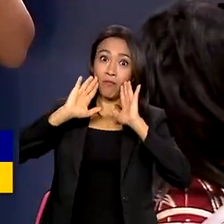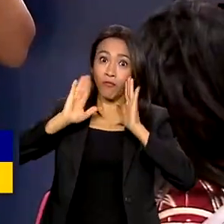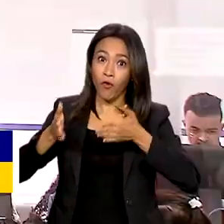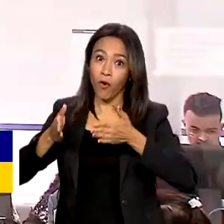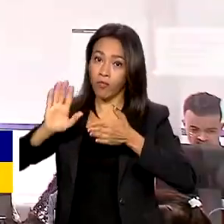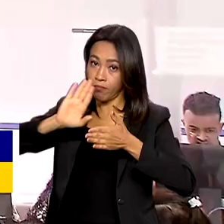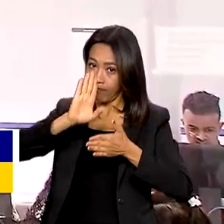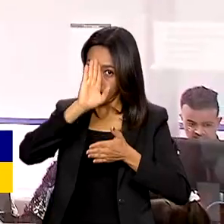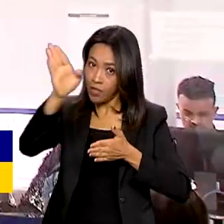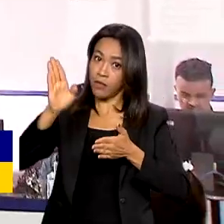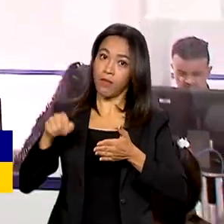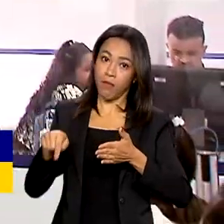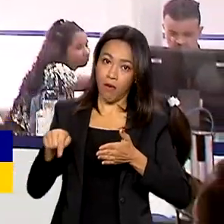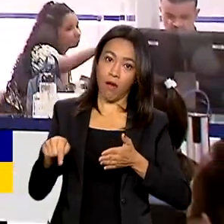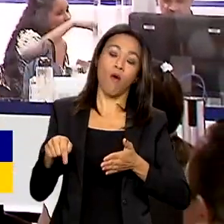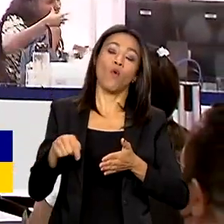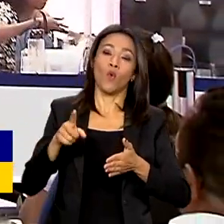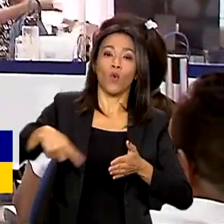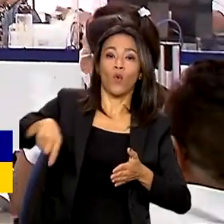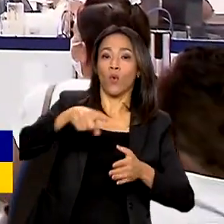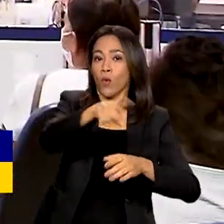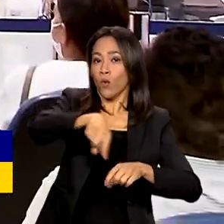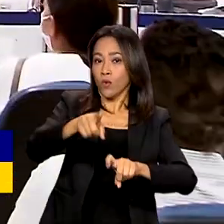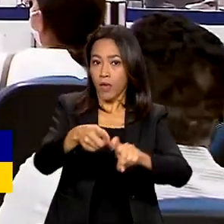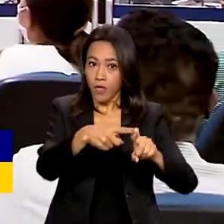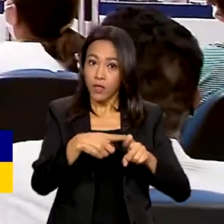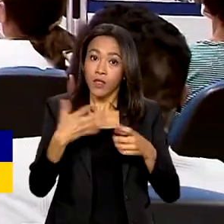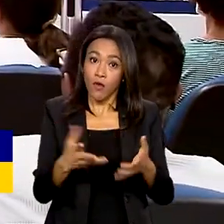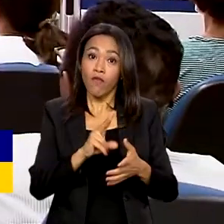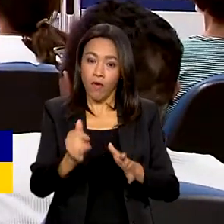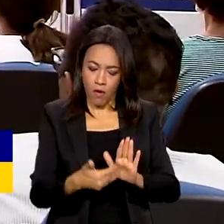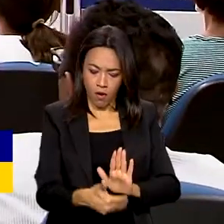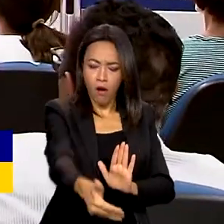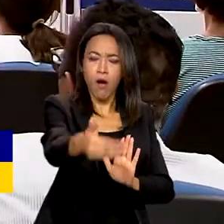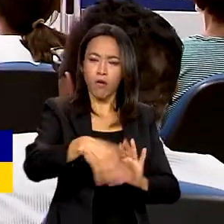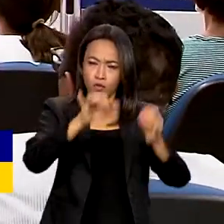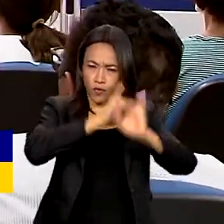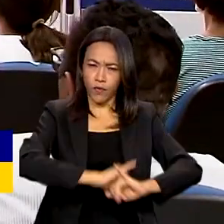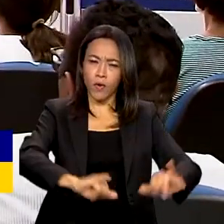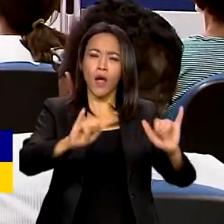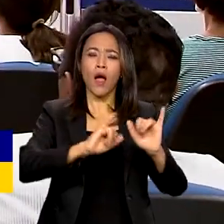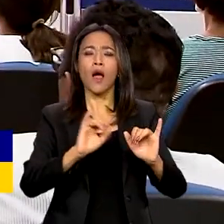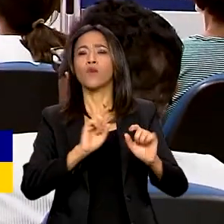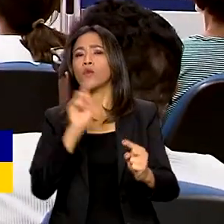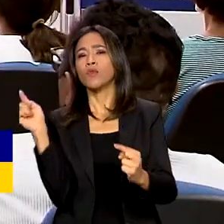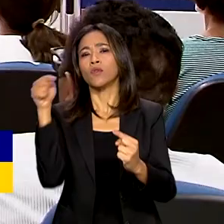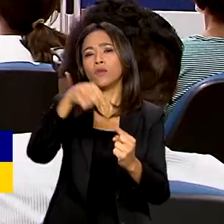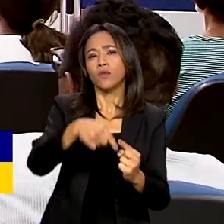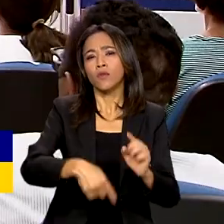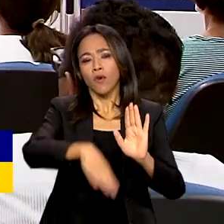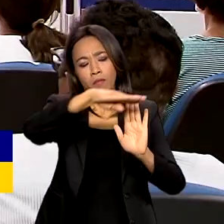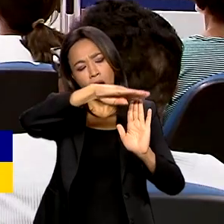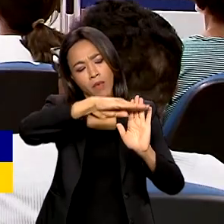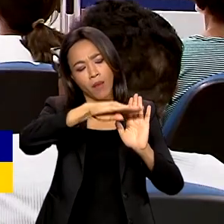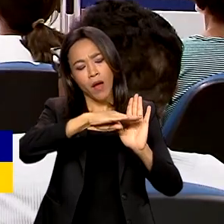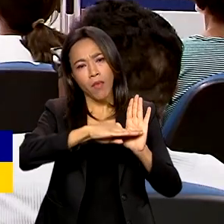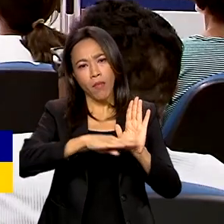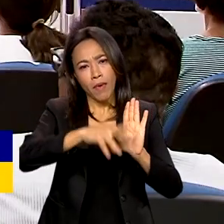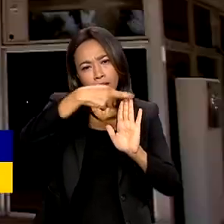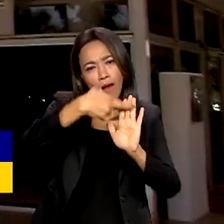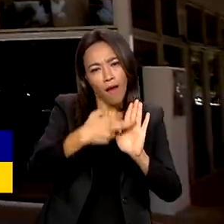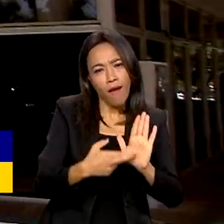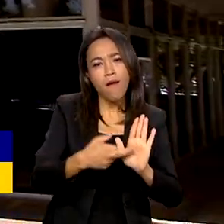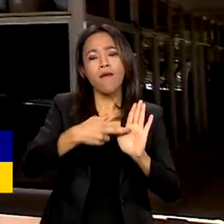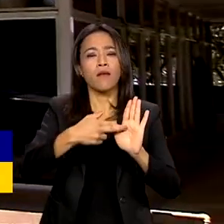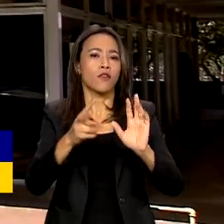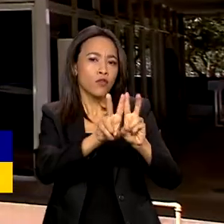Social e da Gestão e Inovação em Serviços Públicos vão publicar portarias com as metas e também avaliações relativas ao